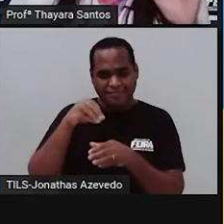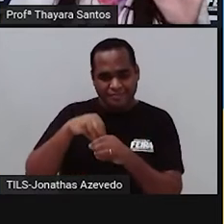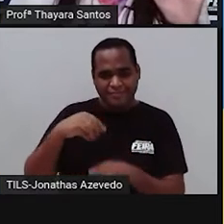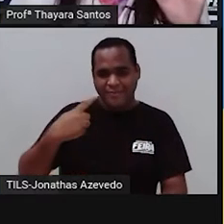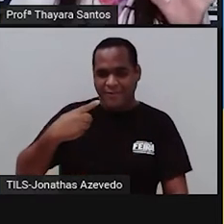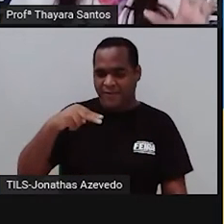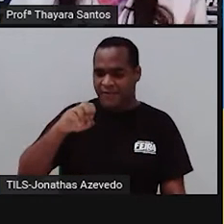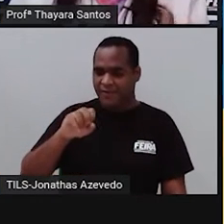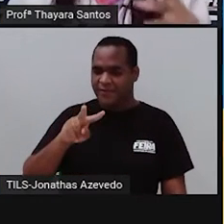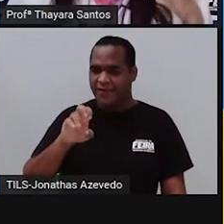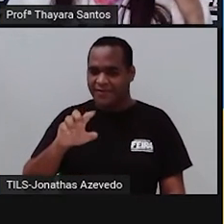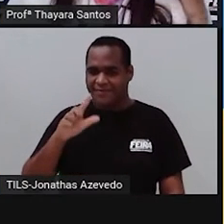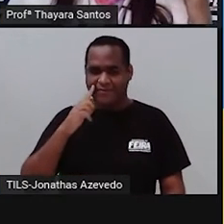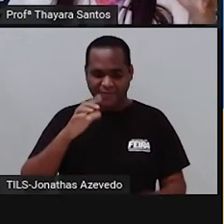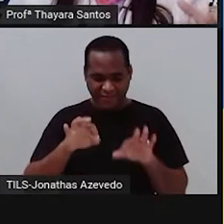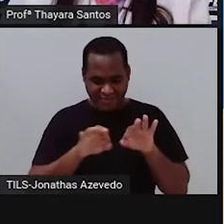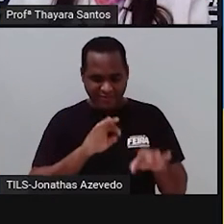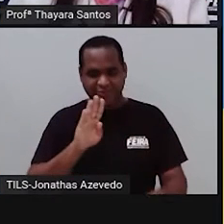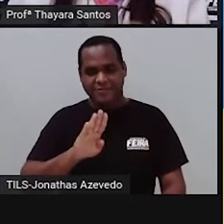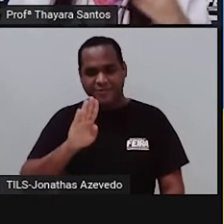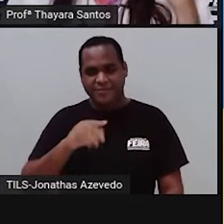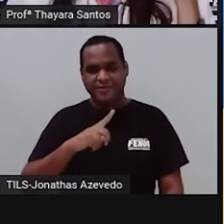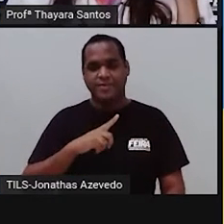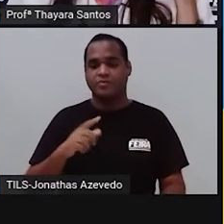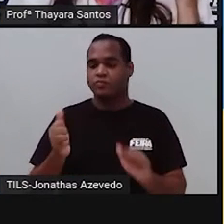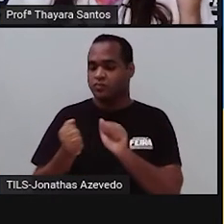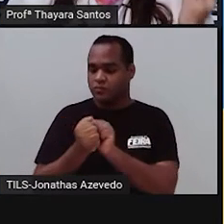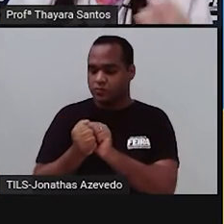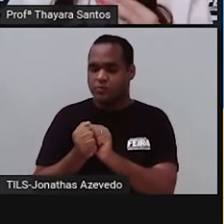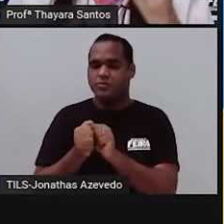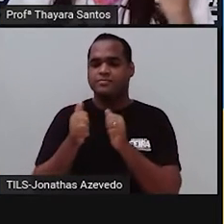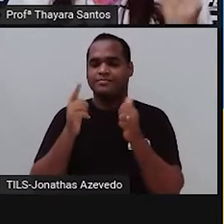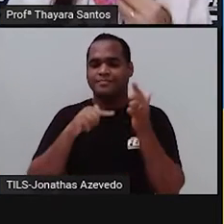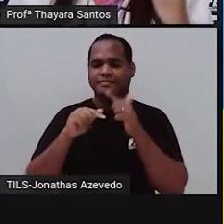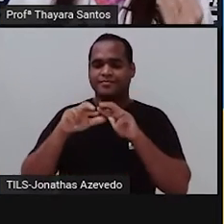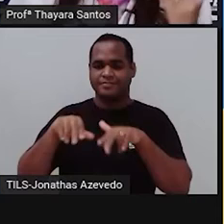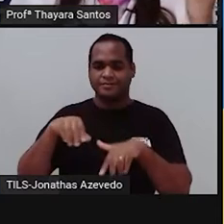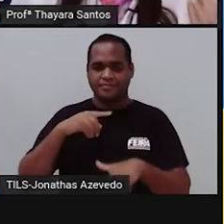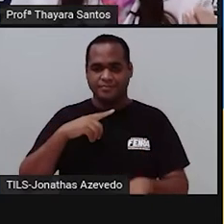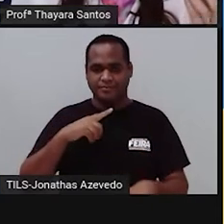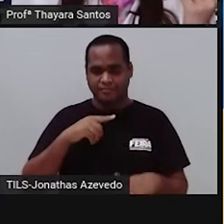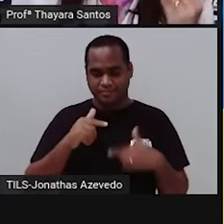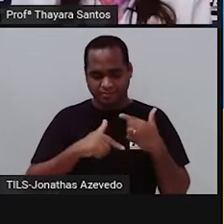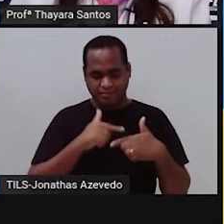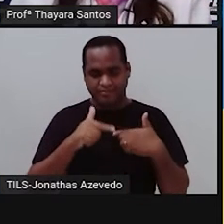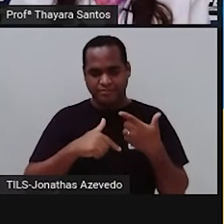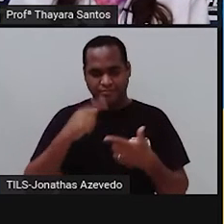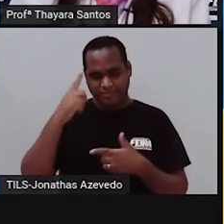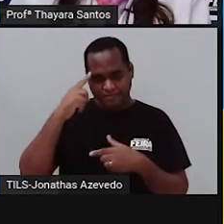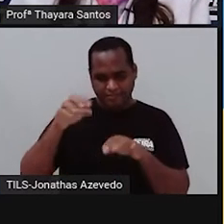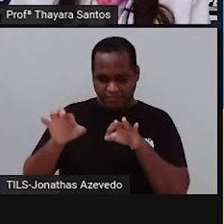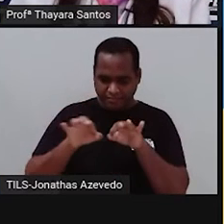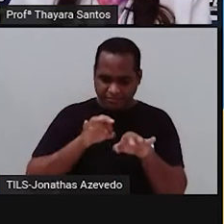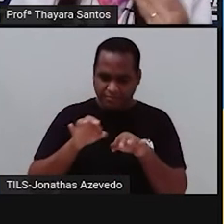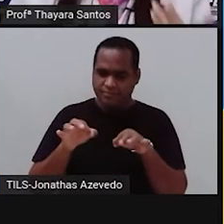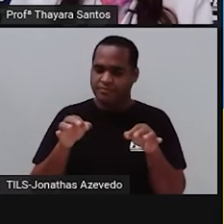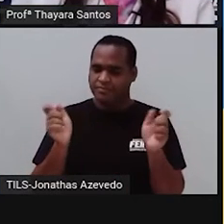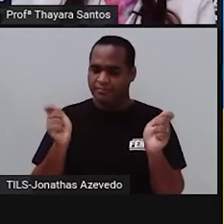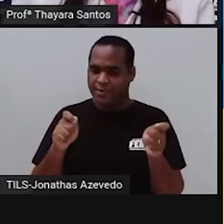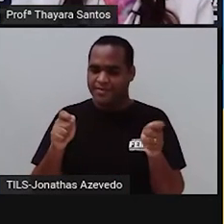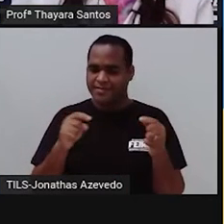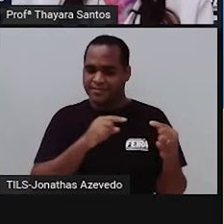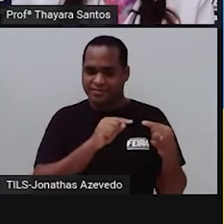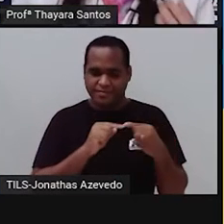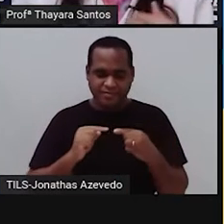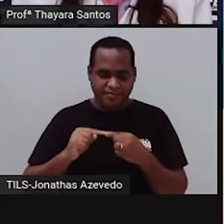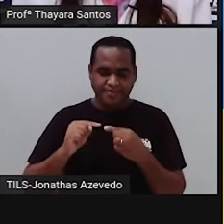de organização biológica. Quando essas células se juntam e ela tem ali células trabalhando para realizar a mesma função, a gente chama